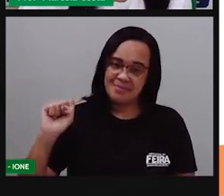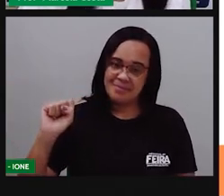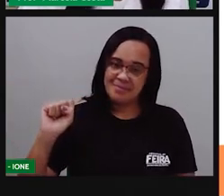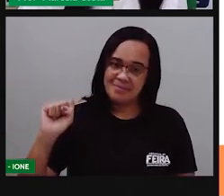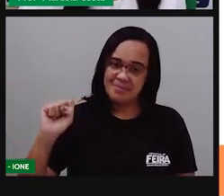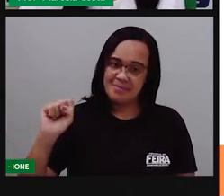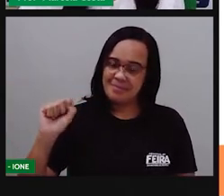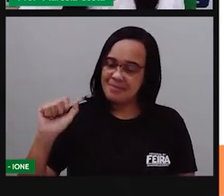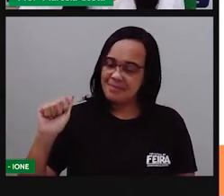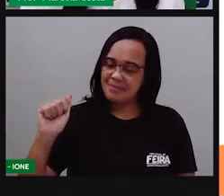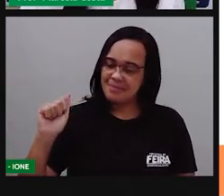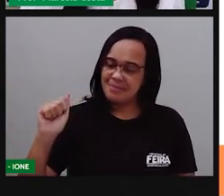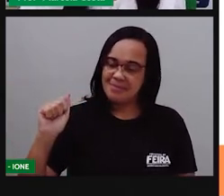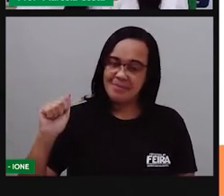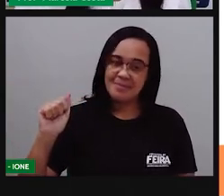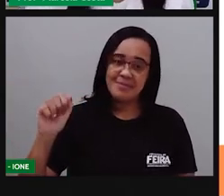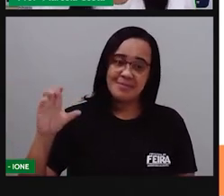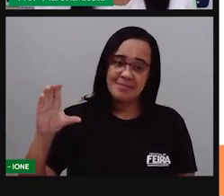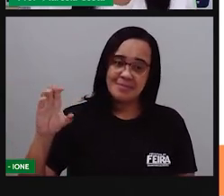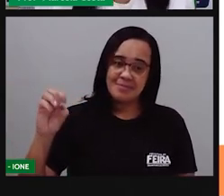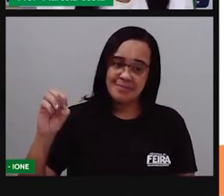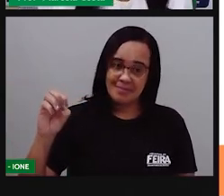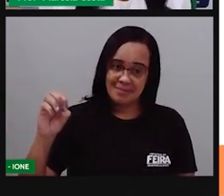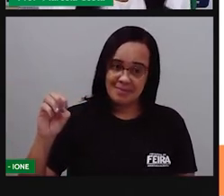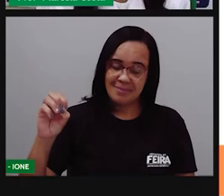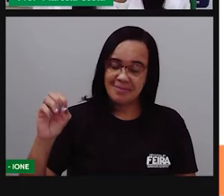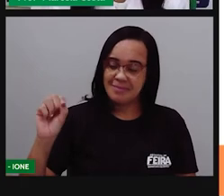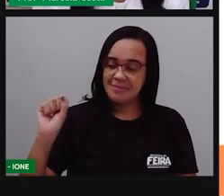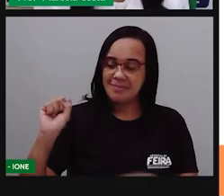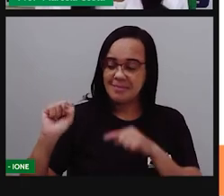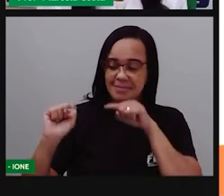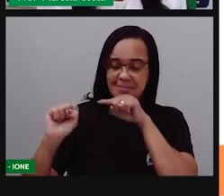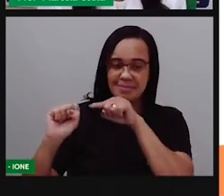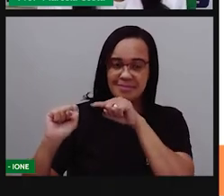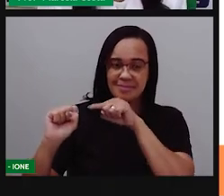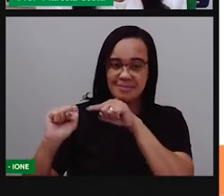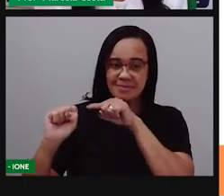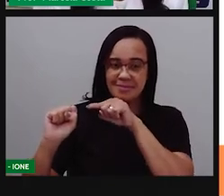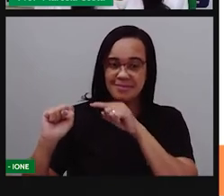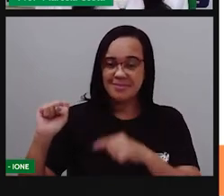Um saco. E saco começa com qual letra?